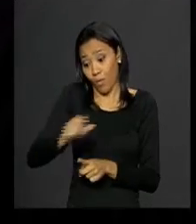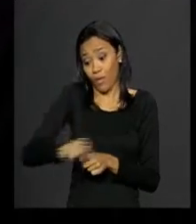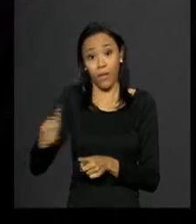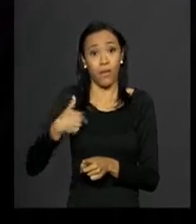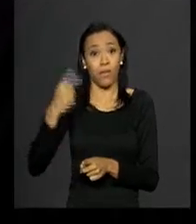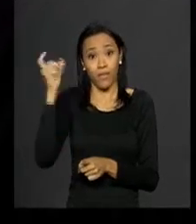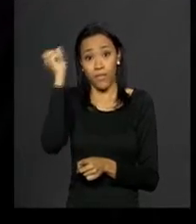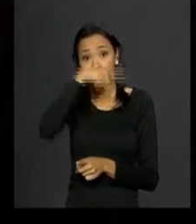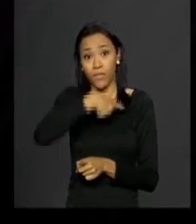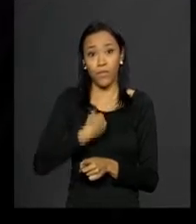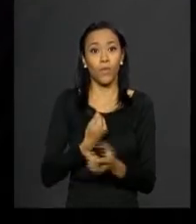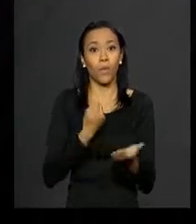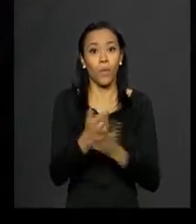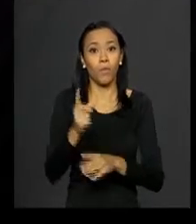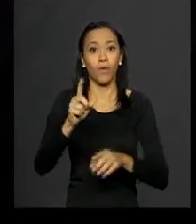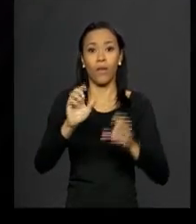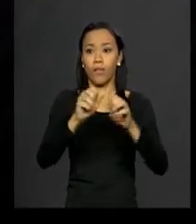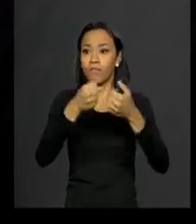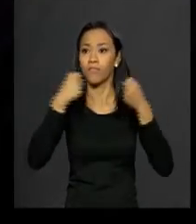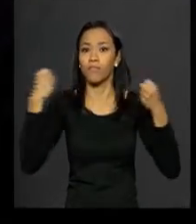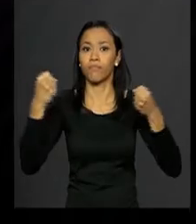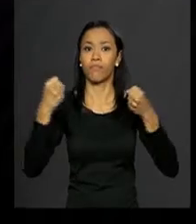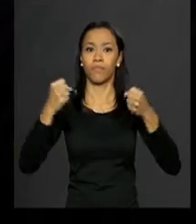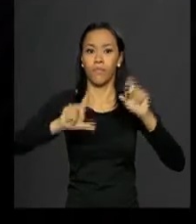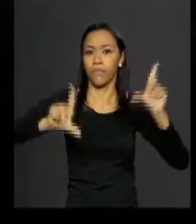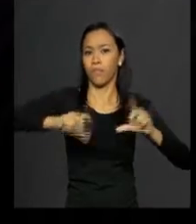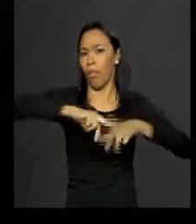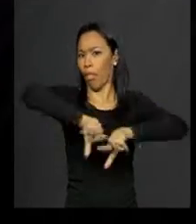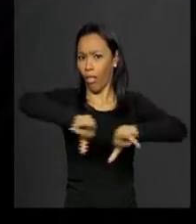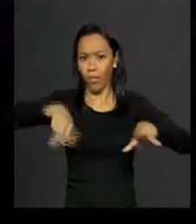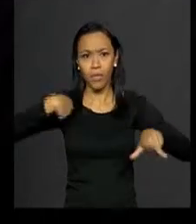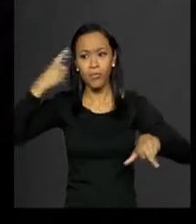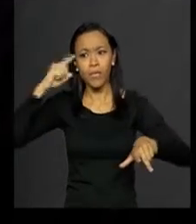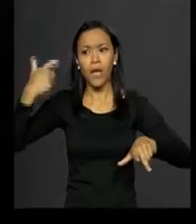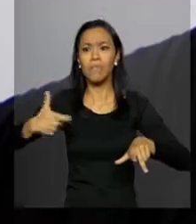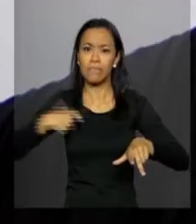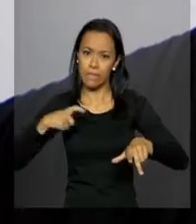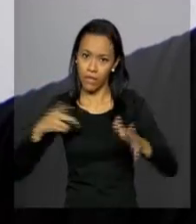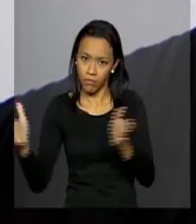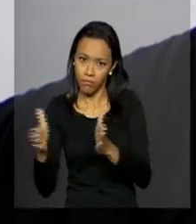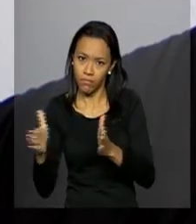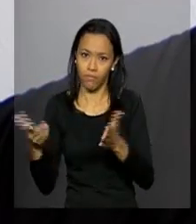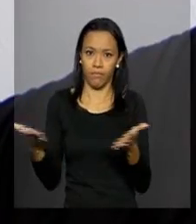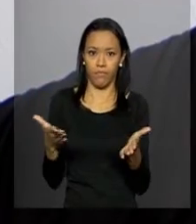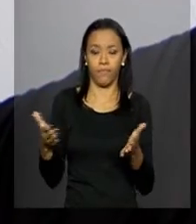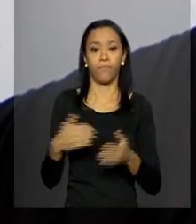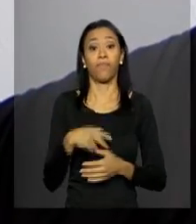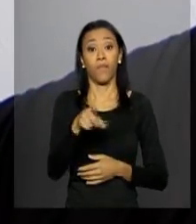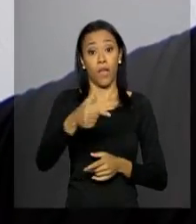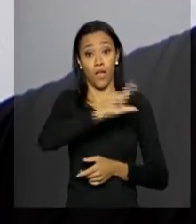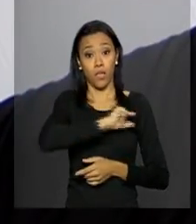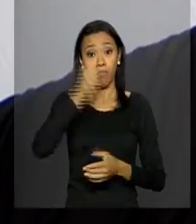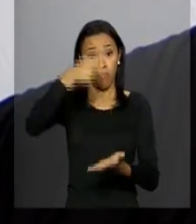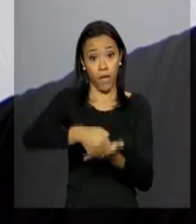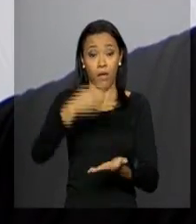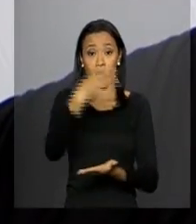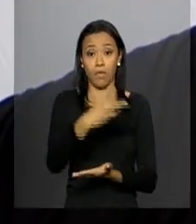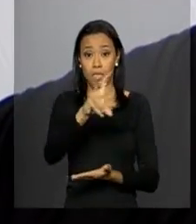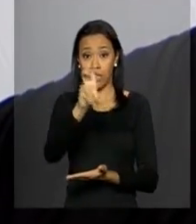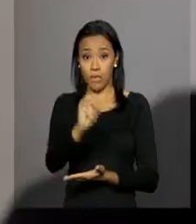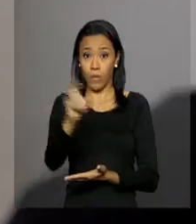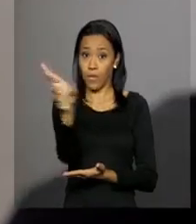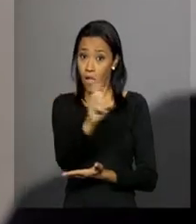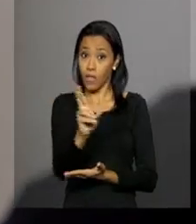não tem como investir em imobiliário, porque você não sabe onde vai ser a próxima casa. Antes, Adriana pagava R$ 450